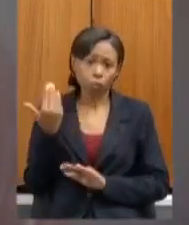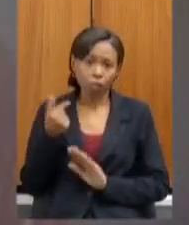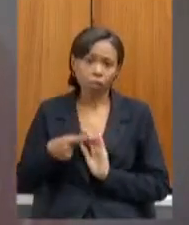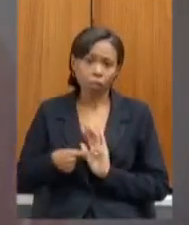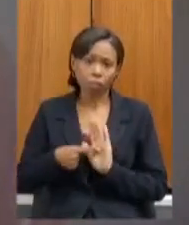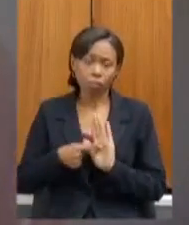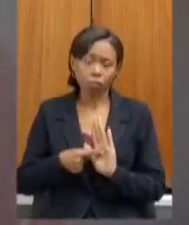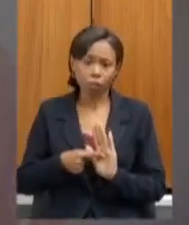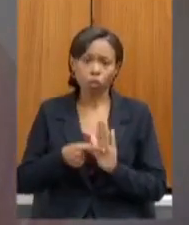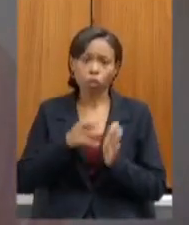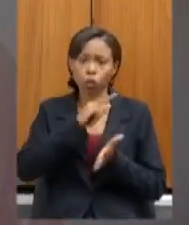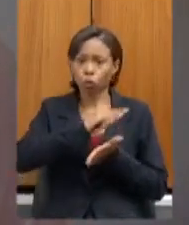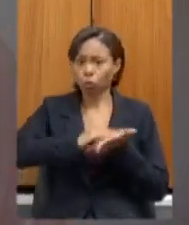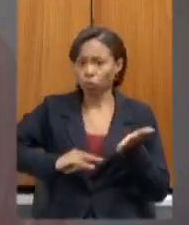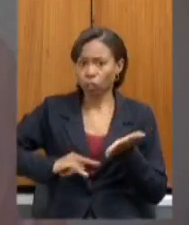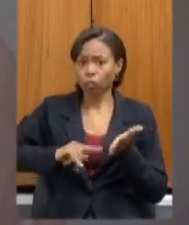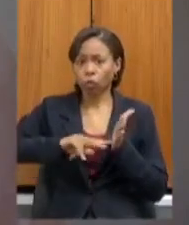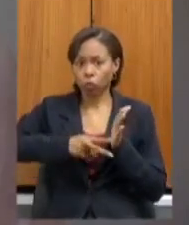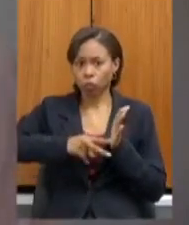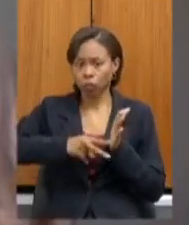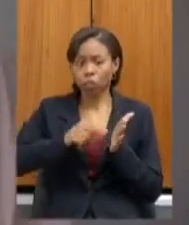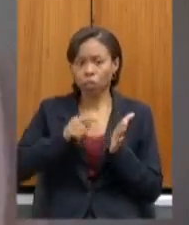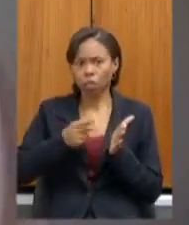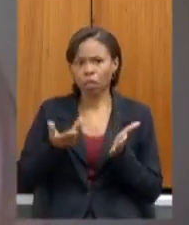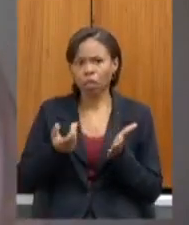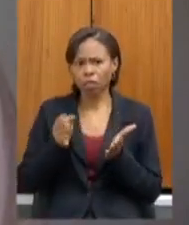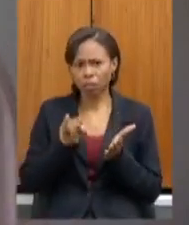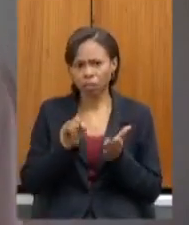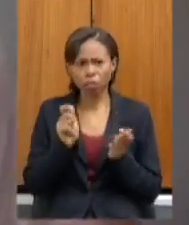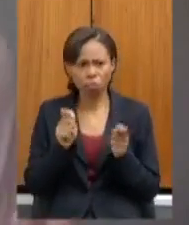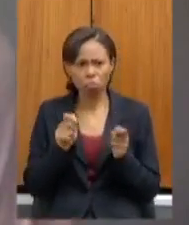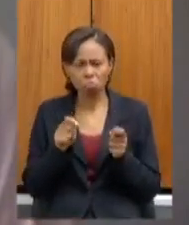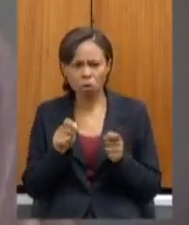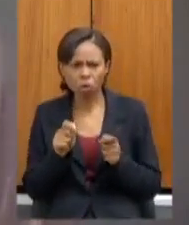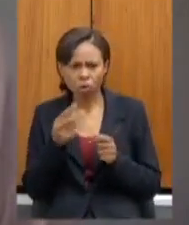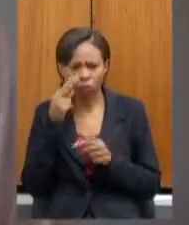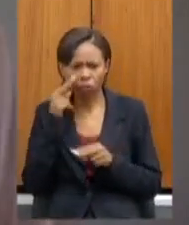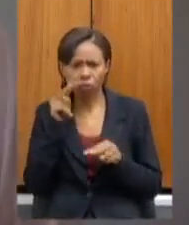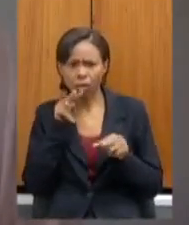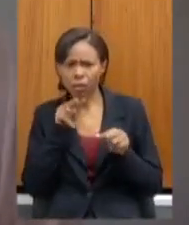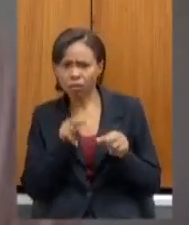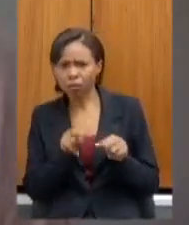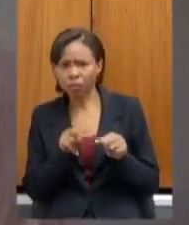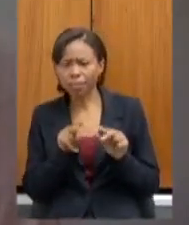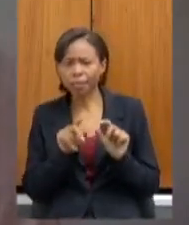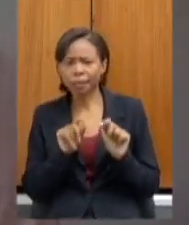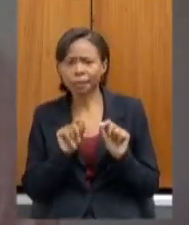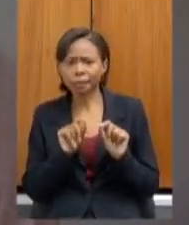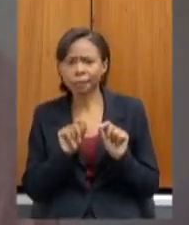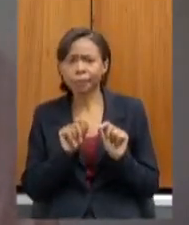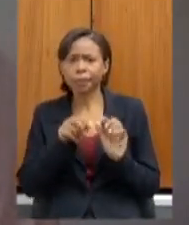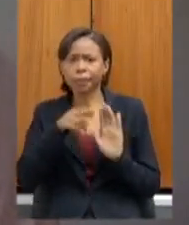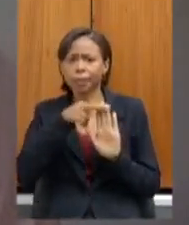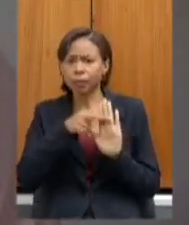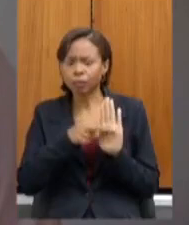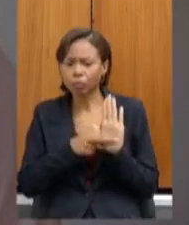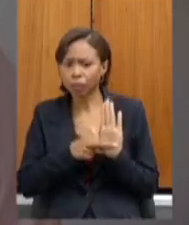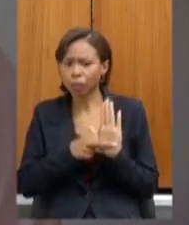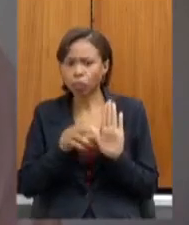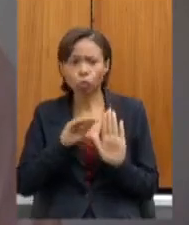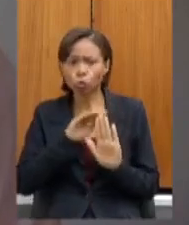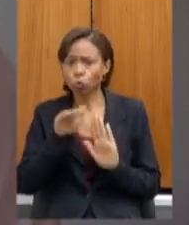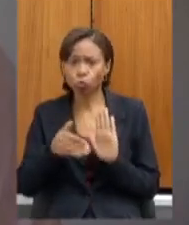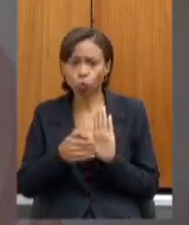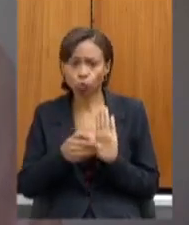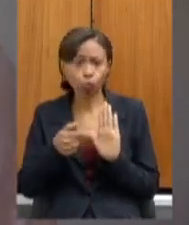das argumentos apresentados pelo sindicato teve a possibilidade de verificar né essa essa regulamentação toda que